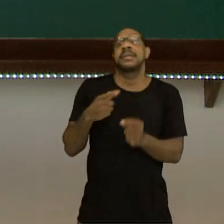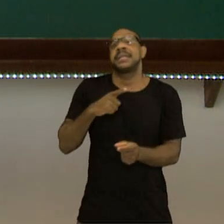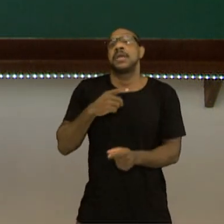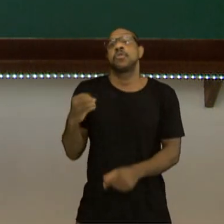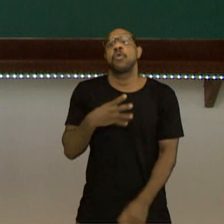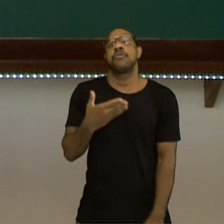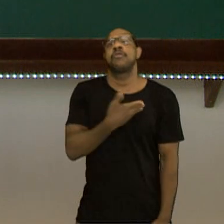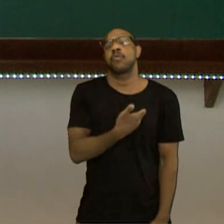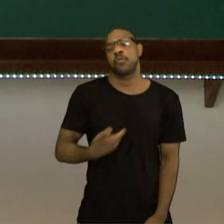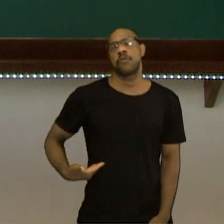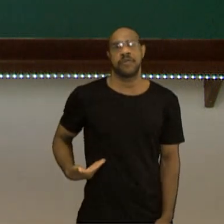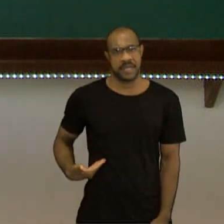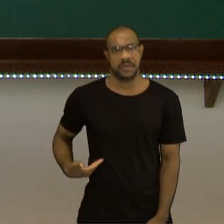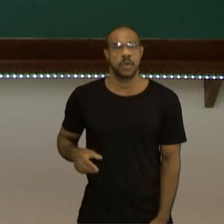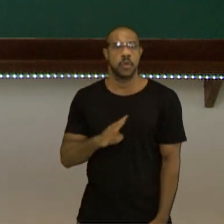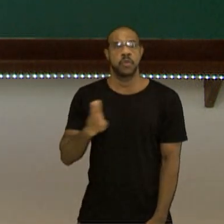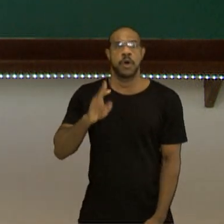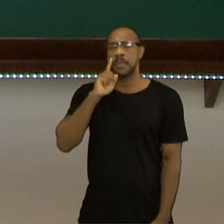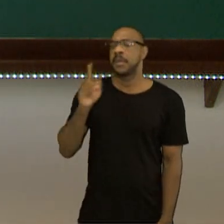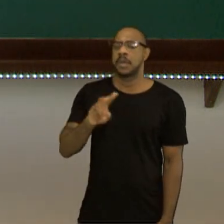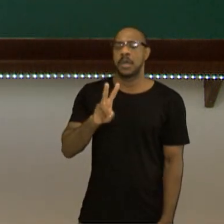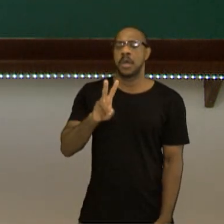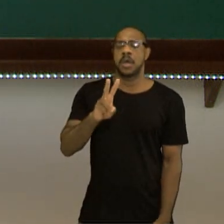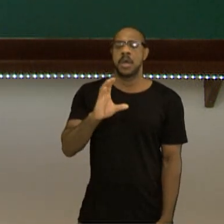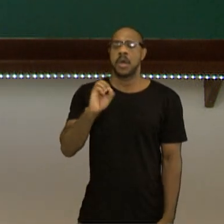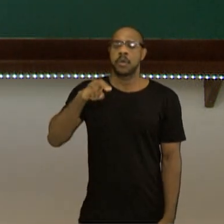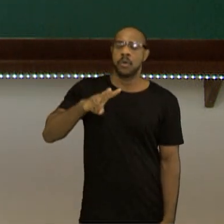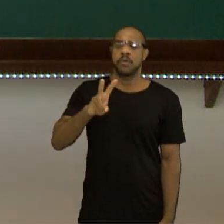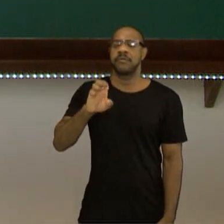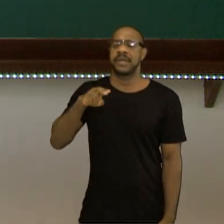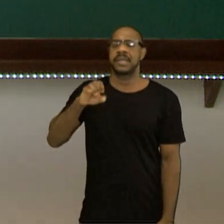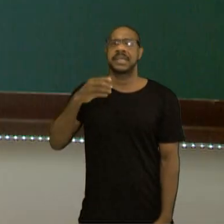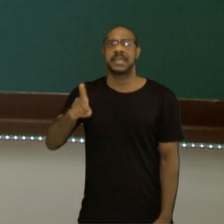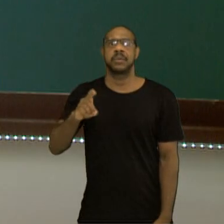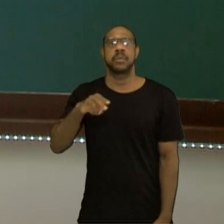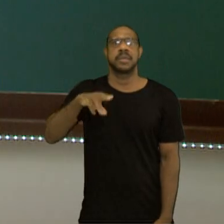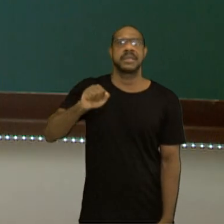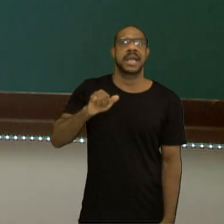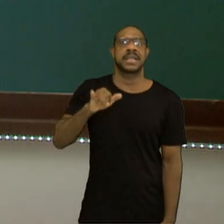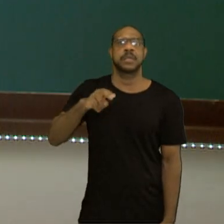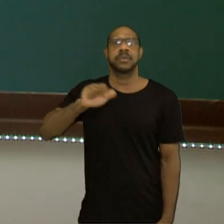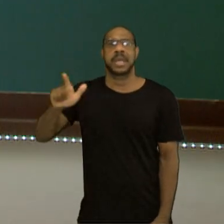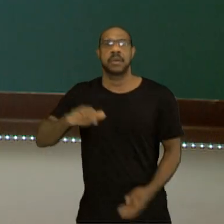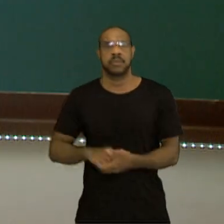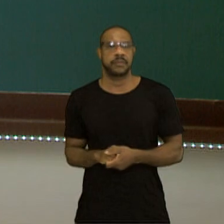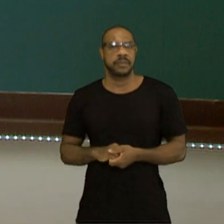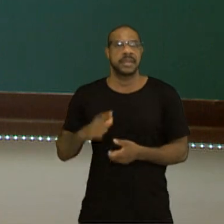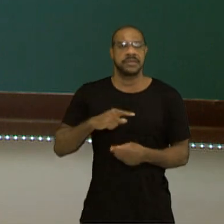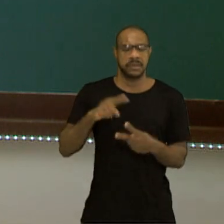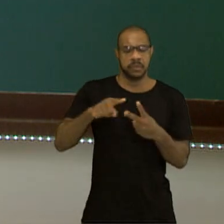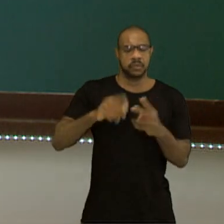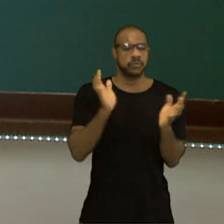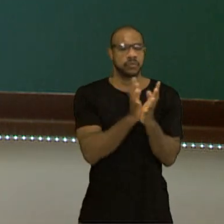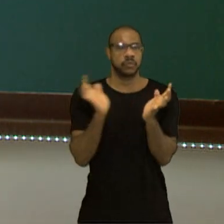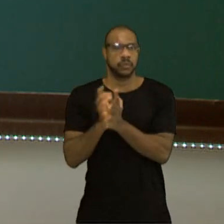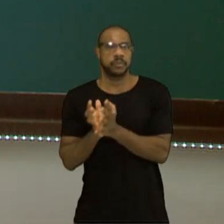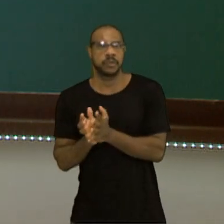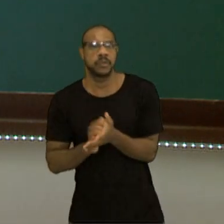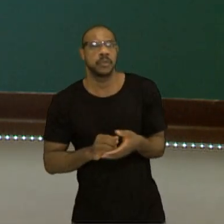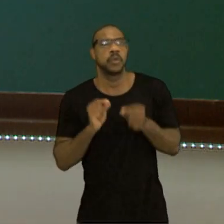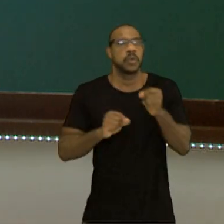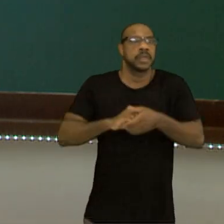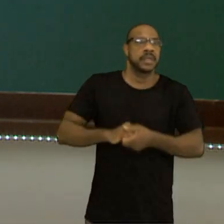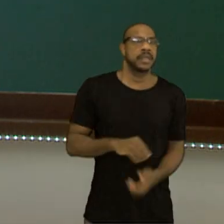chamado Convenção Nacional. Dentro da Convenção Nacional vão existir dois grupos. Os girondinos, que são